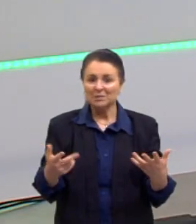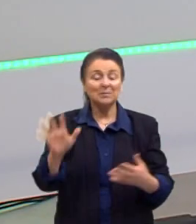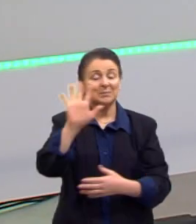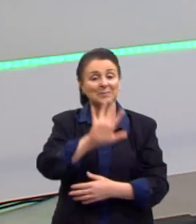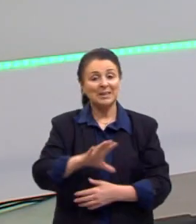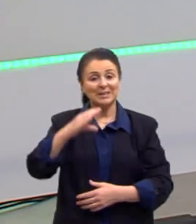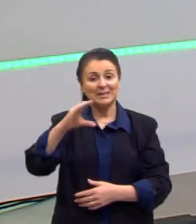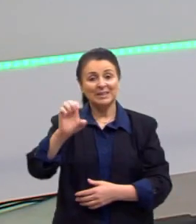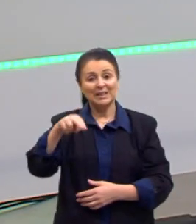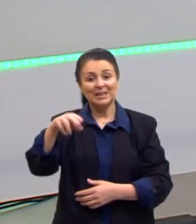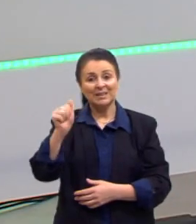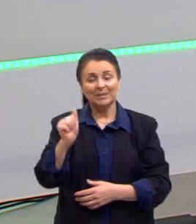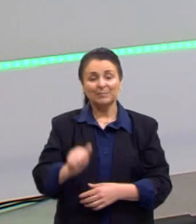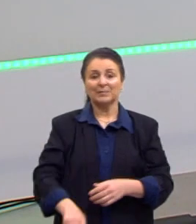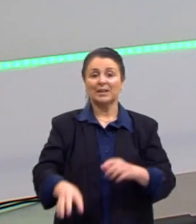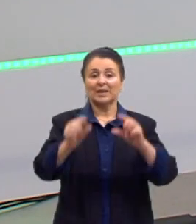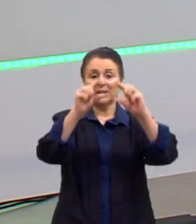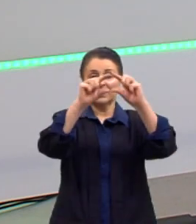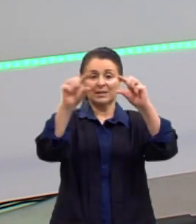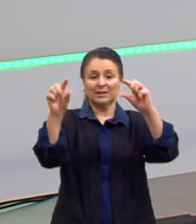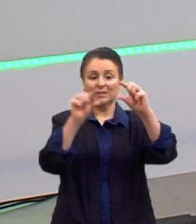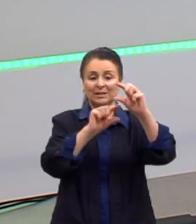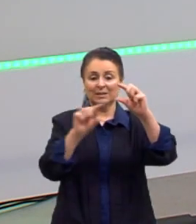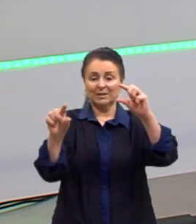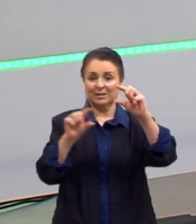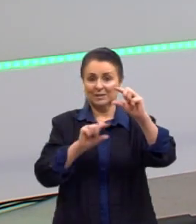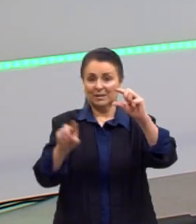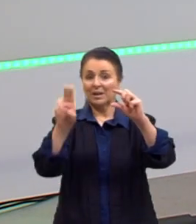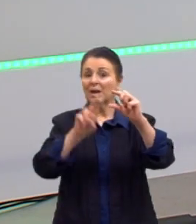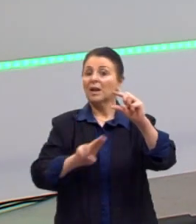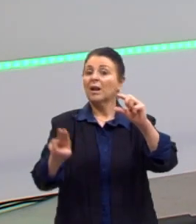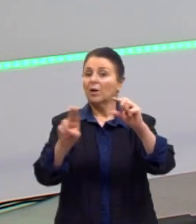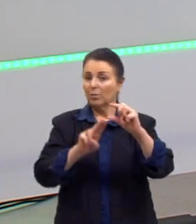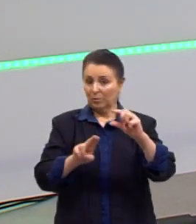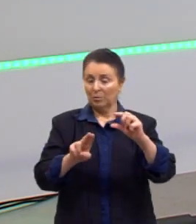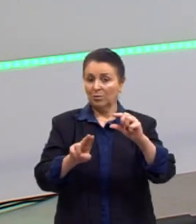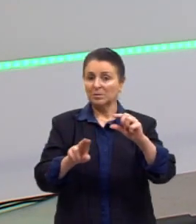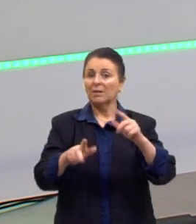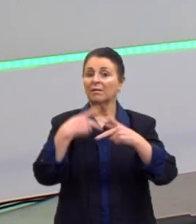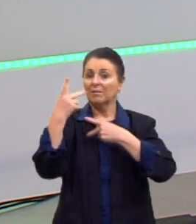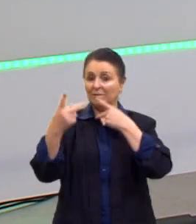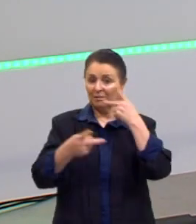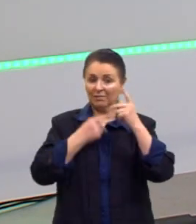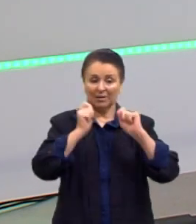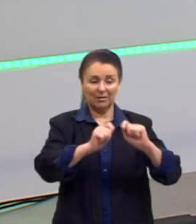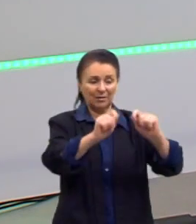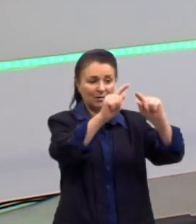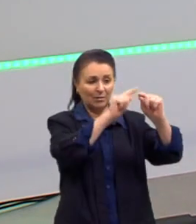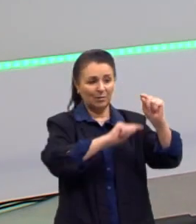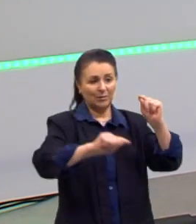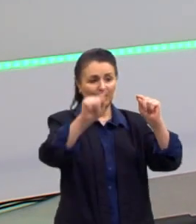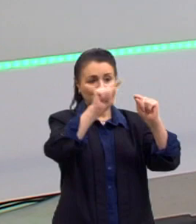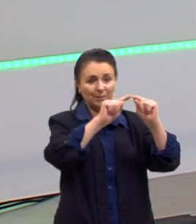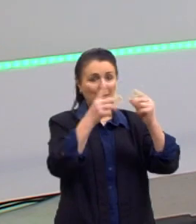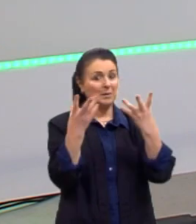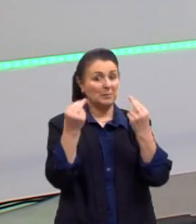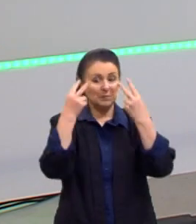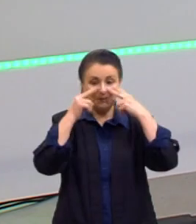a tirinha, apesar de ela se usar de aspectos linguísticos, como balões de fala, ela é muito visual.